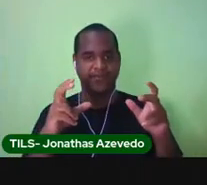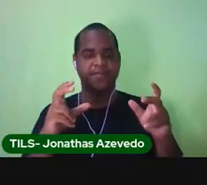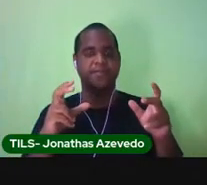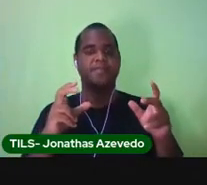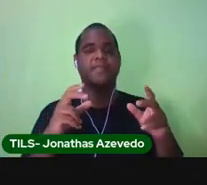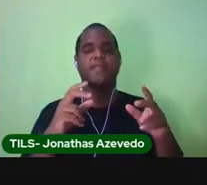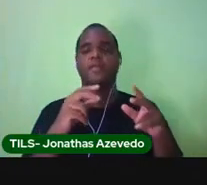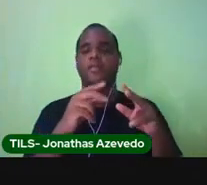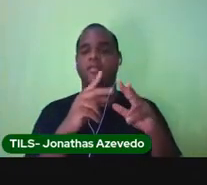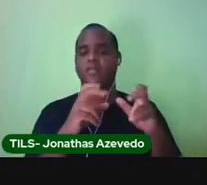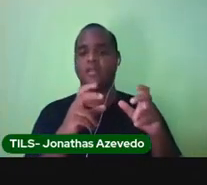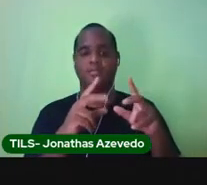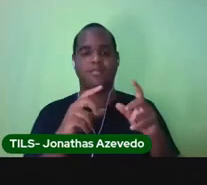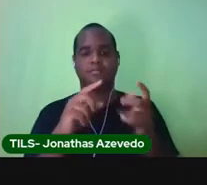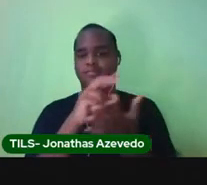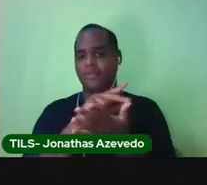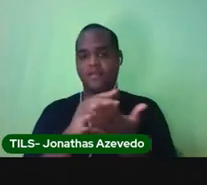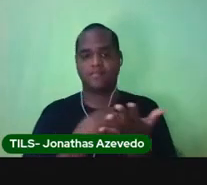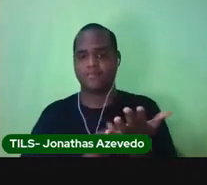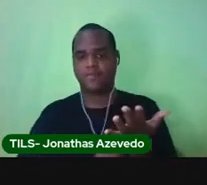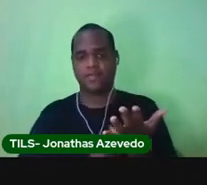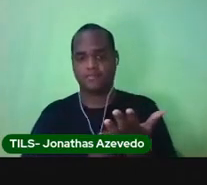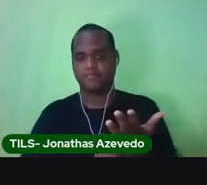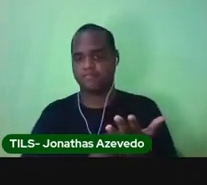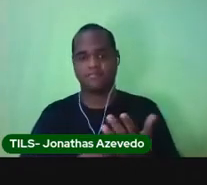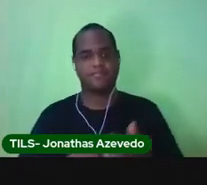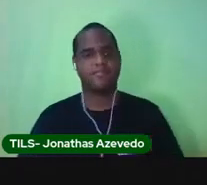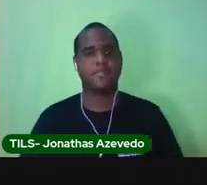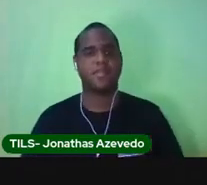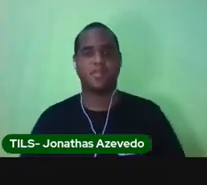Temporalidade. Vamos lá?